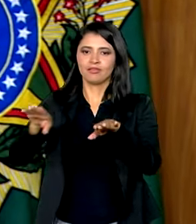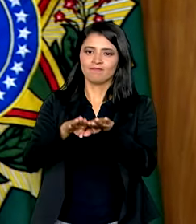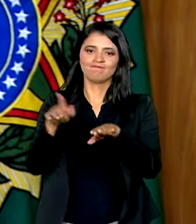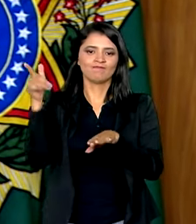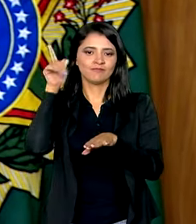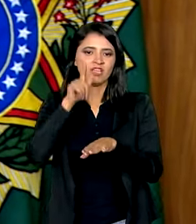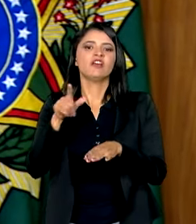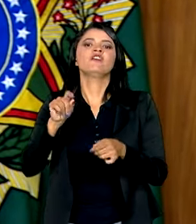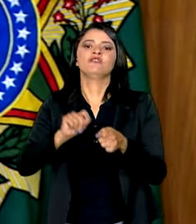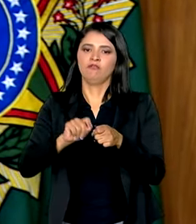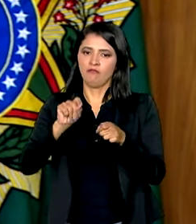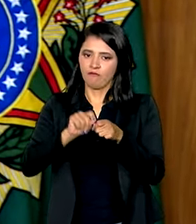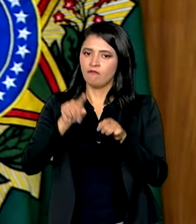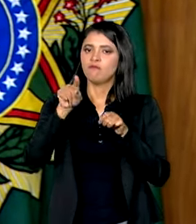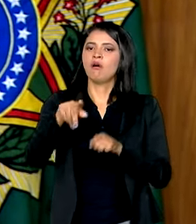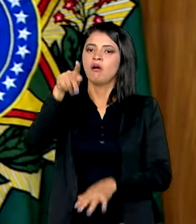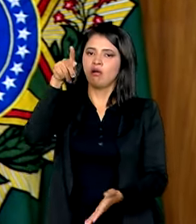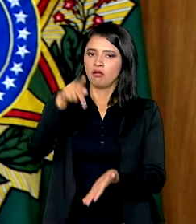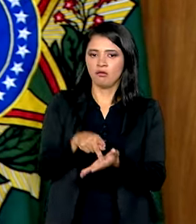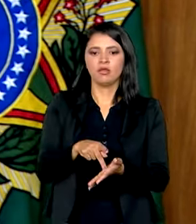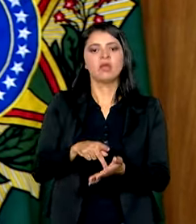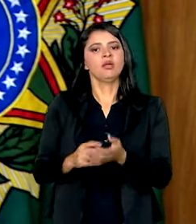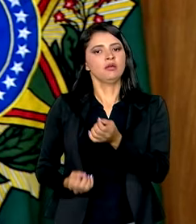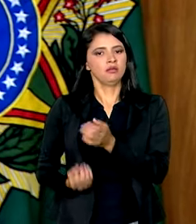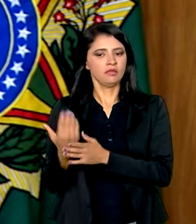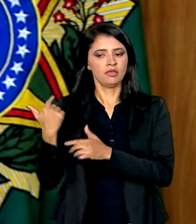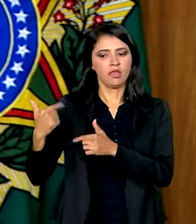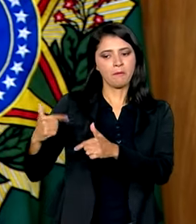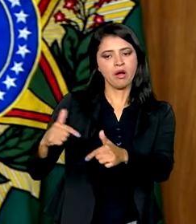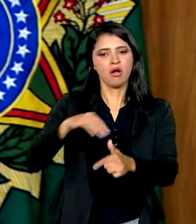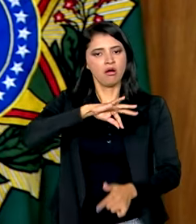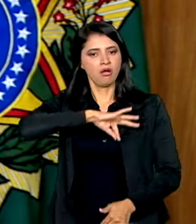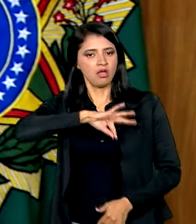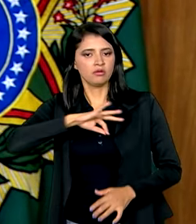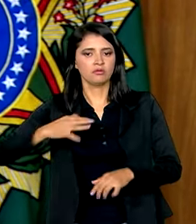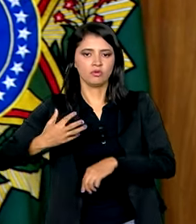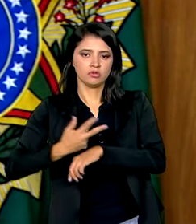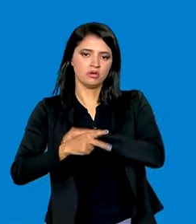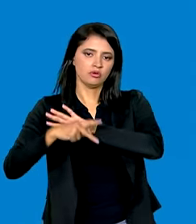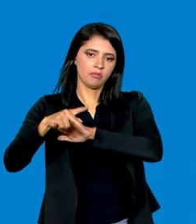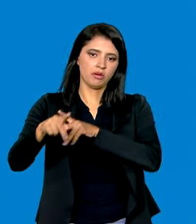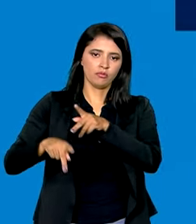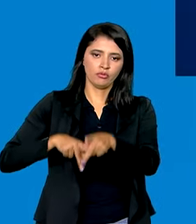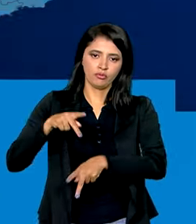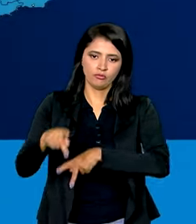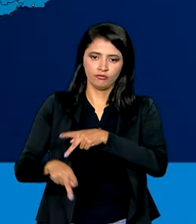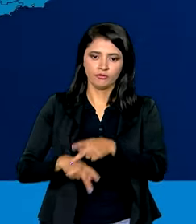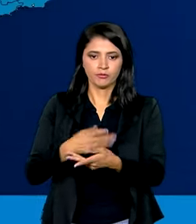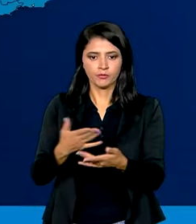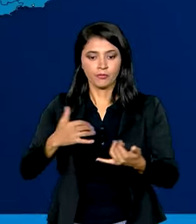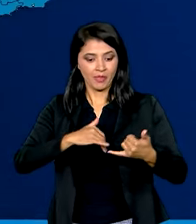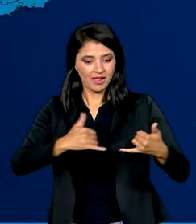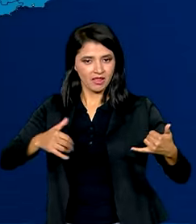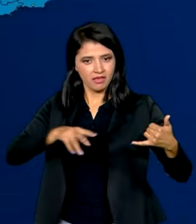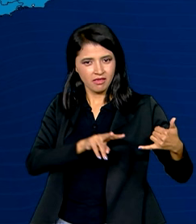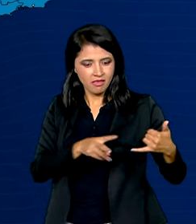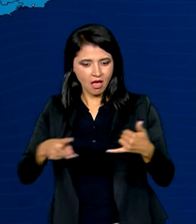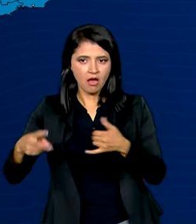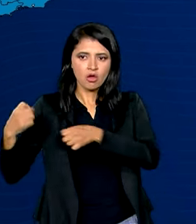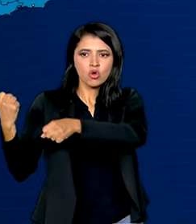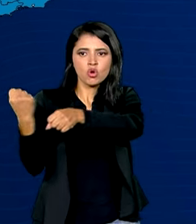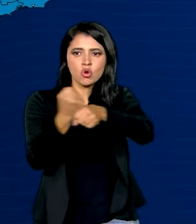e nós vamos fazer isso de forma sólida através da geração de emprego e renda de qualidade para a nossa gente. As linhas de transmissão serão